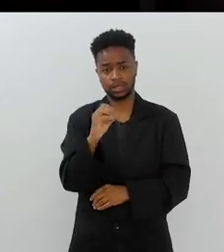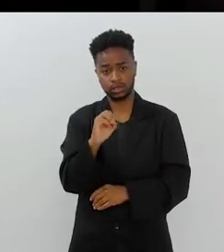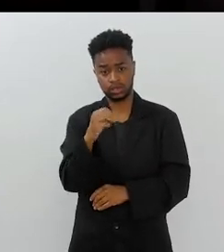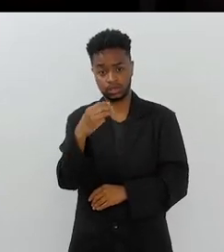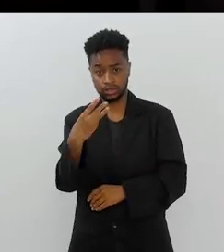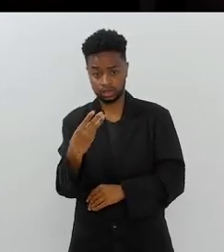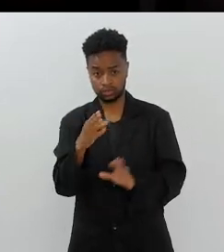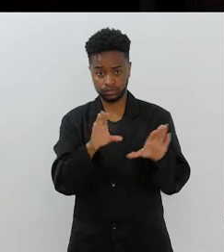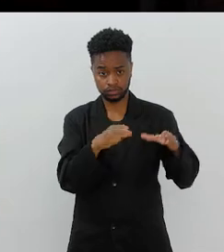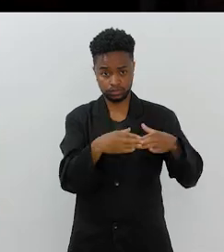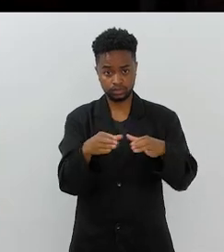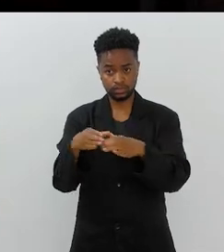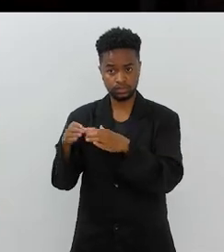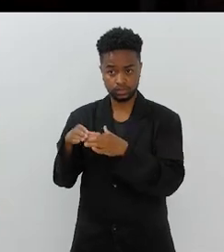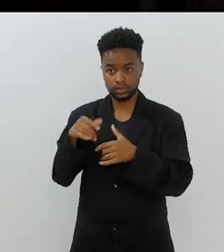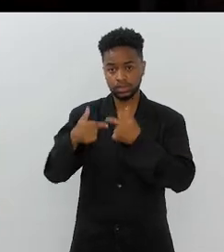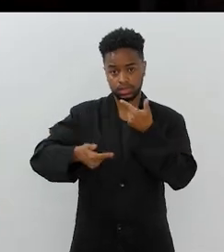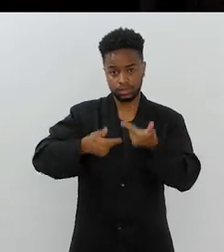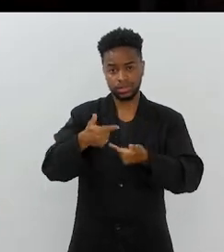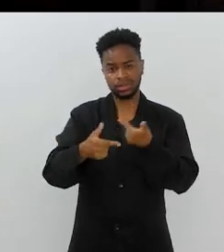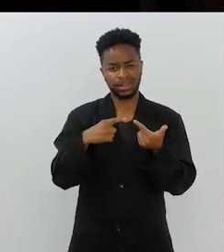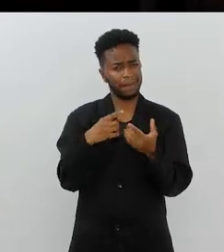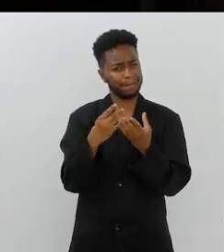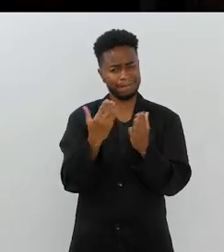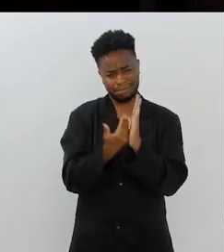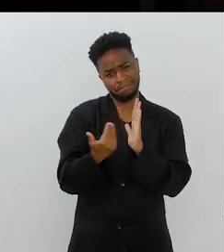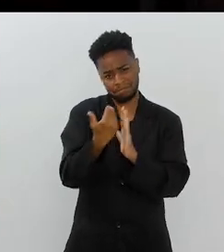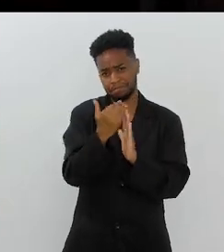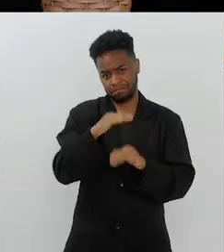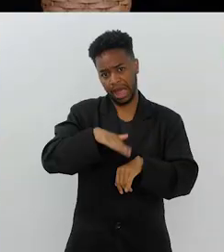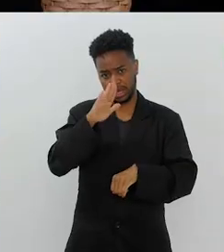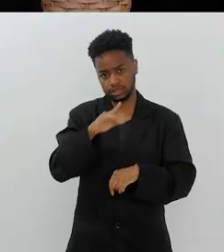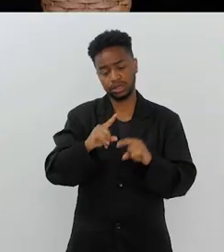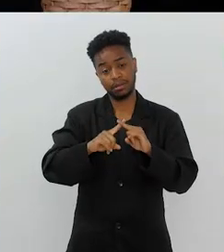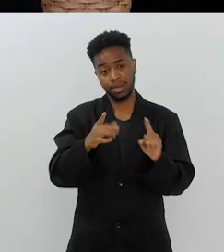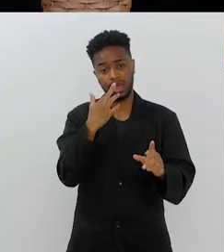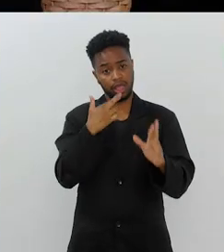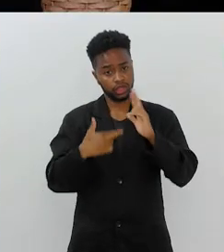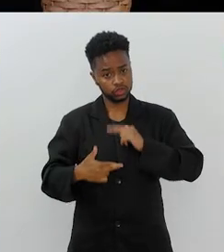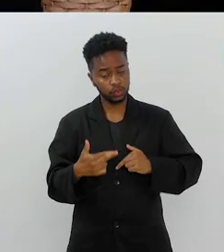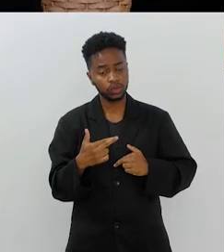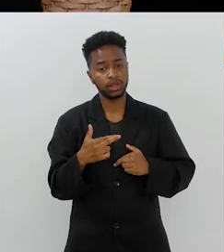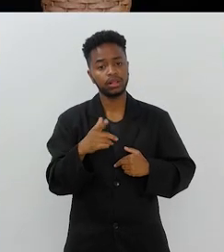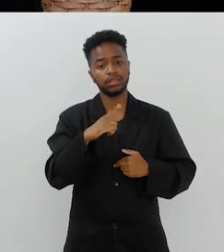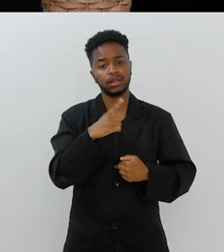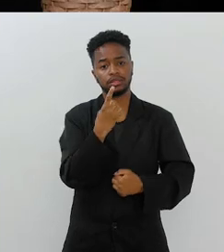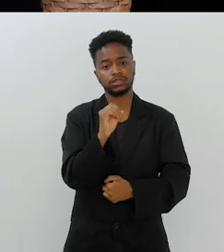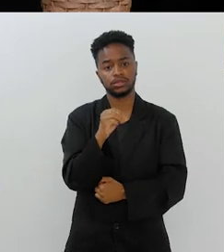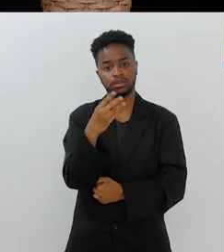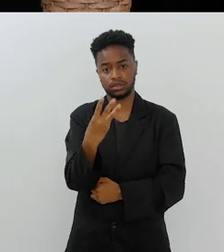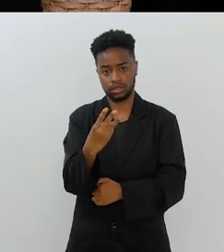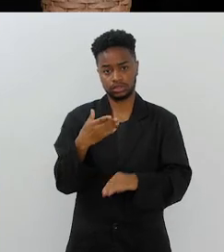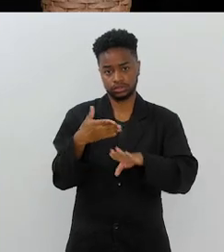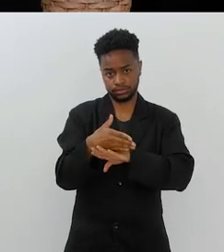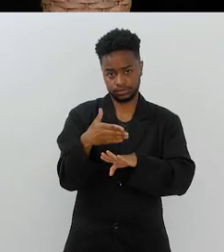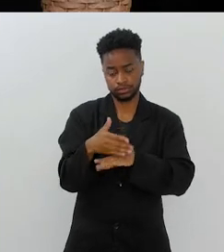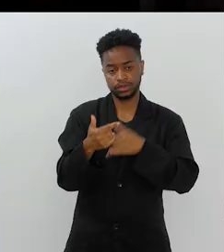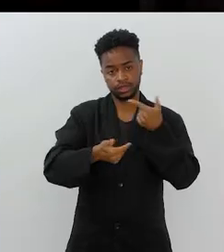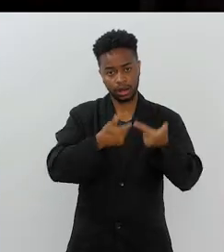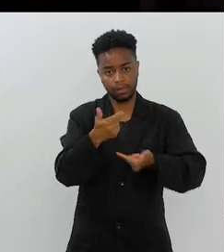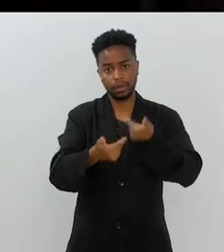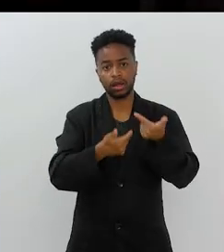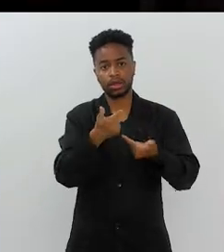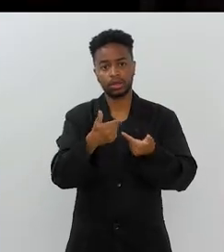103 grupos trabalhando, tinha muito mais, mas que responderam, questionaram, foi 103